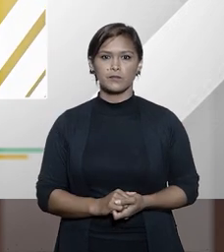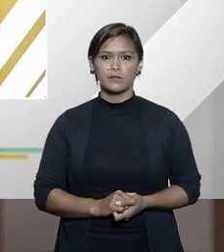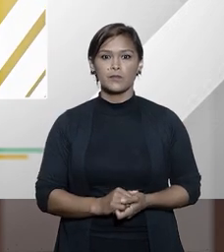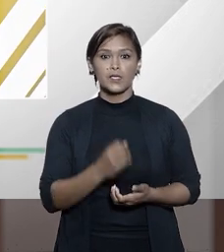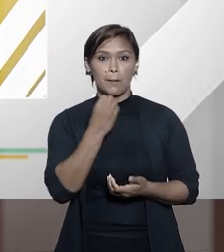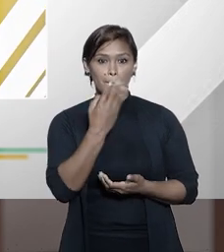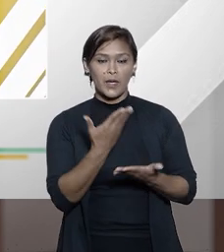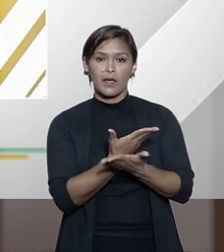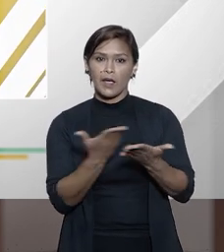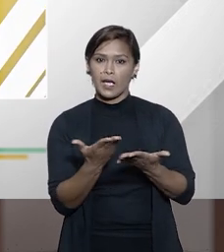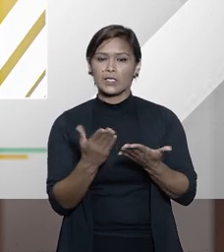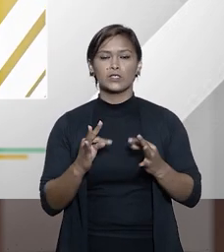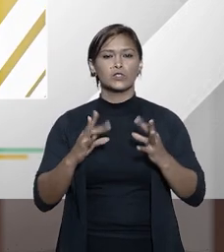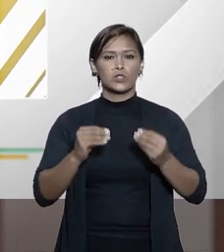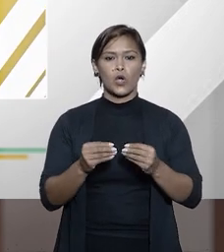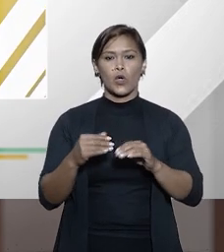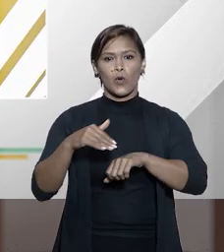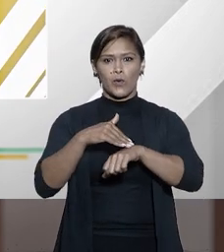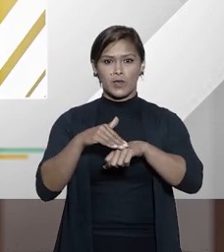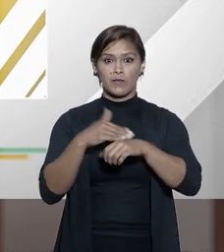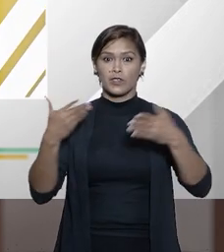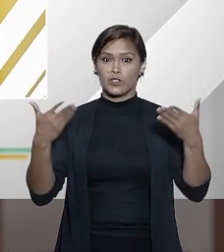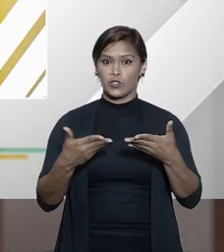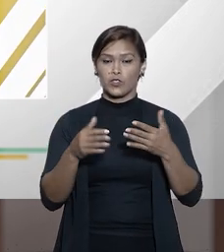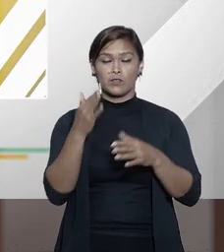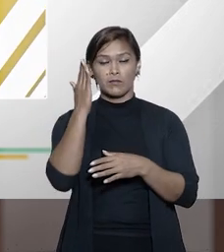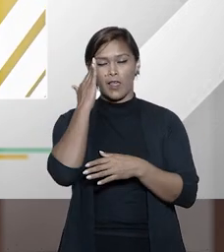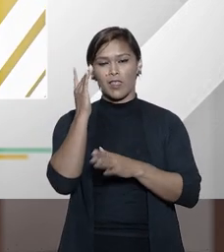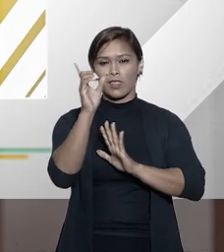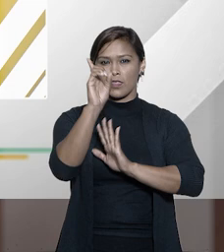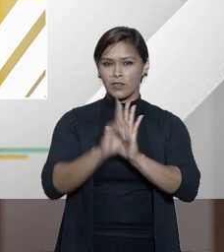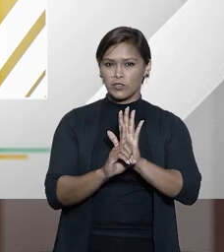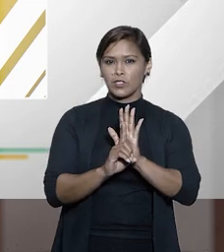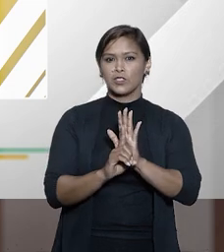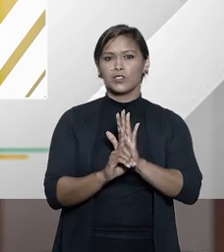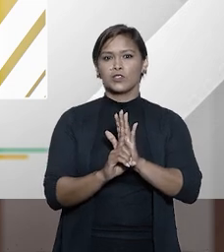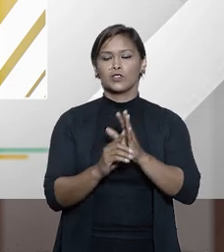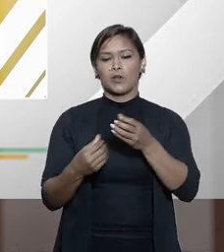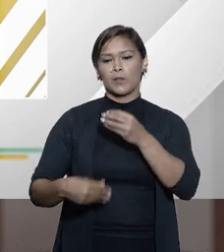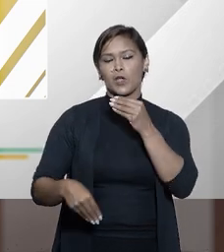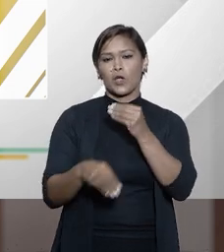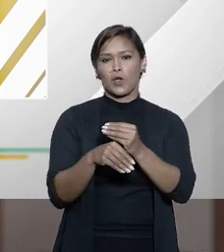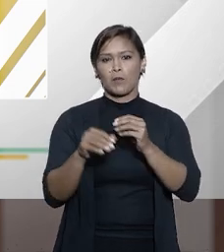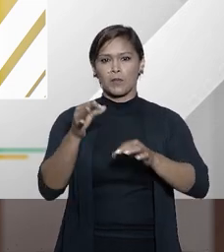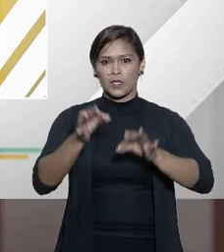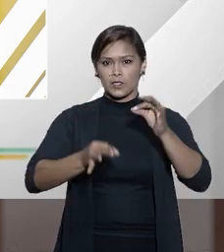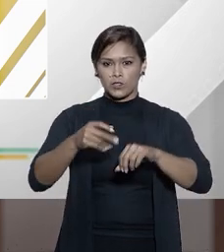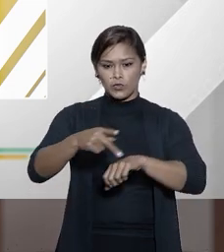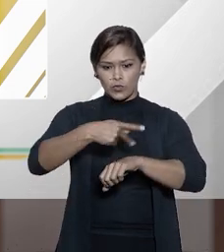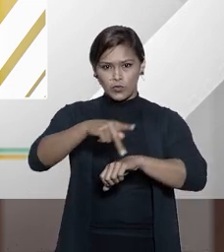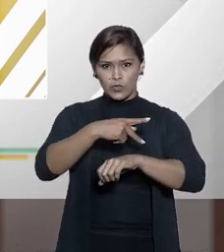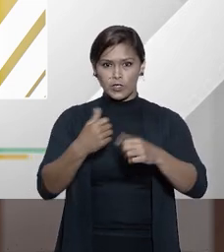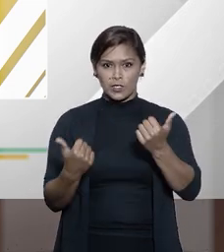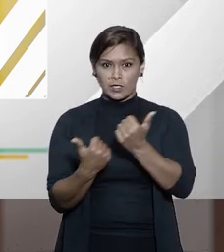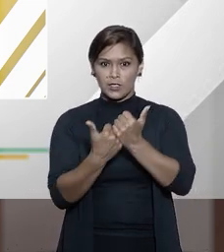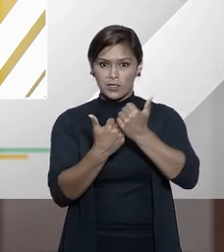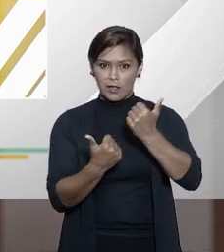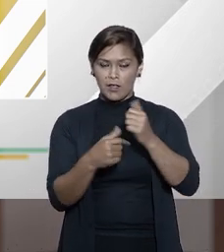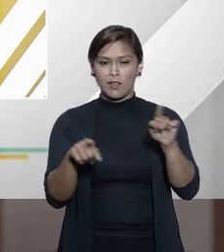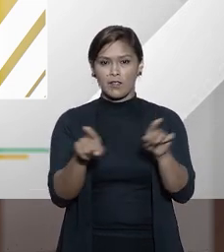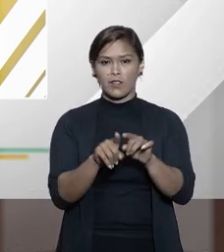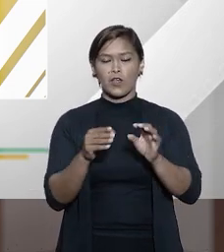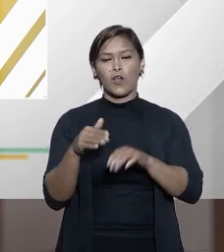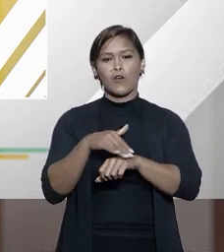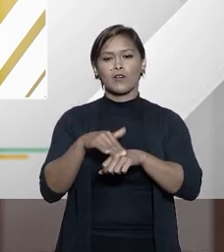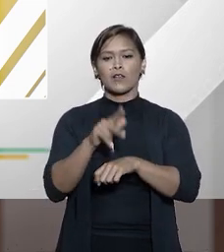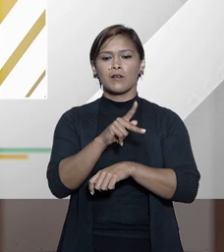bem é isso pessoal com essa conversa de hoje você entendeu direito sobre cooperação jurídica internacional nós